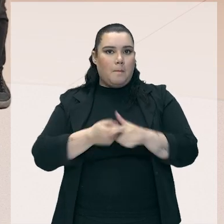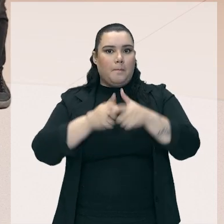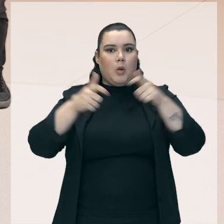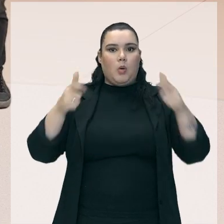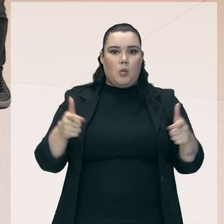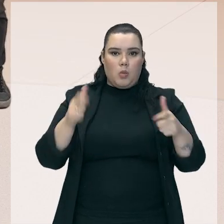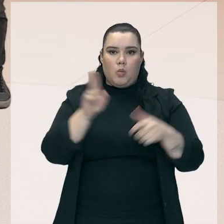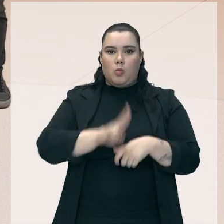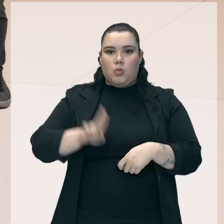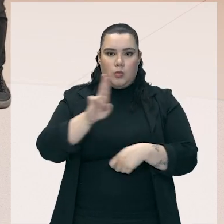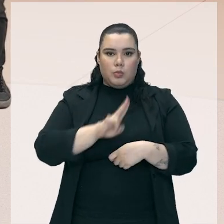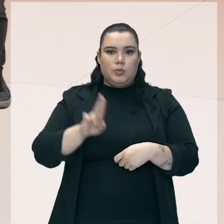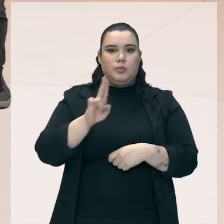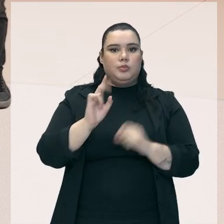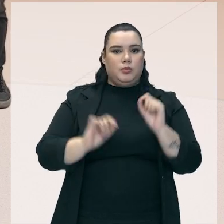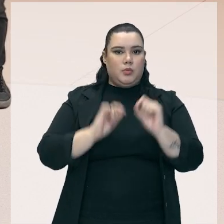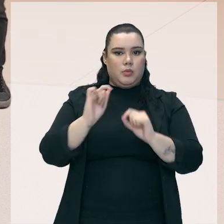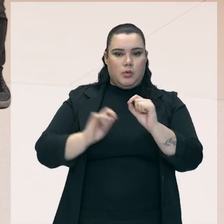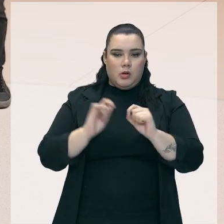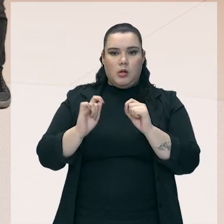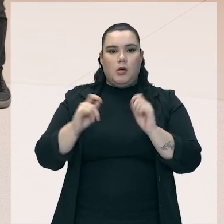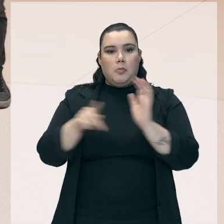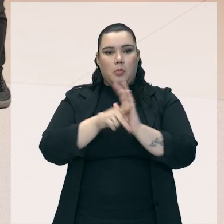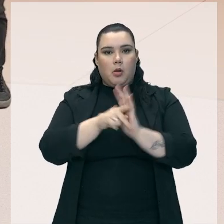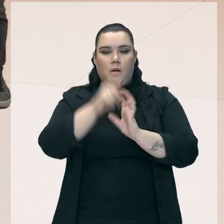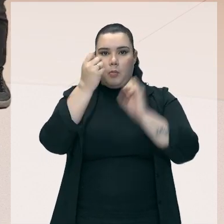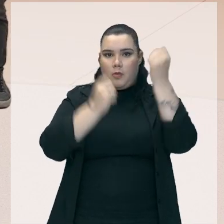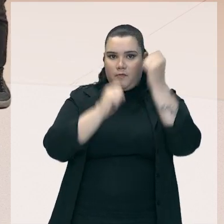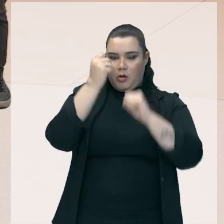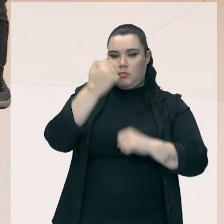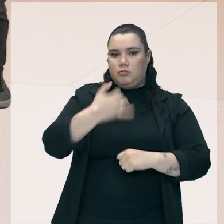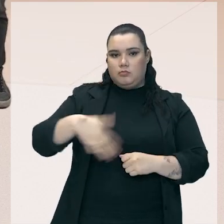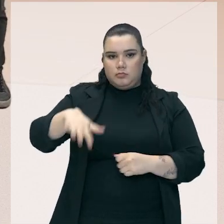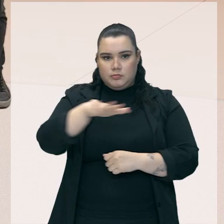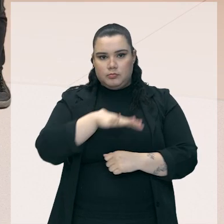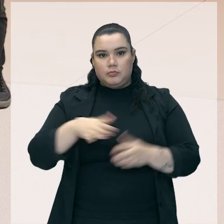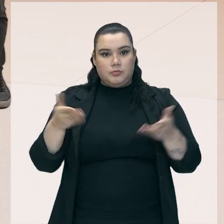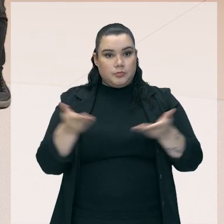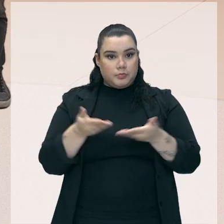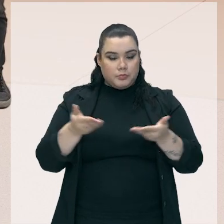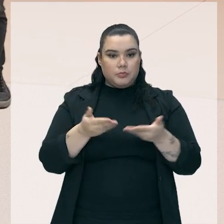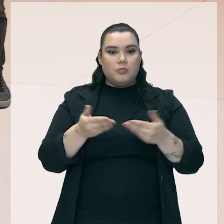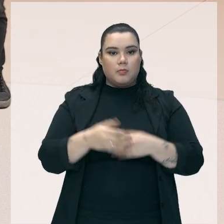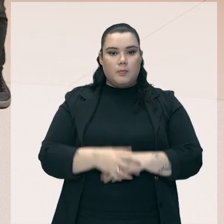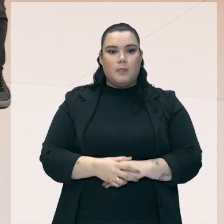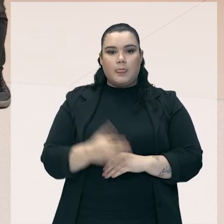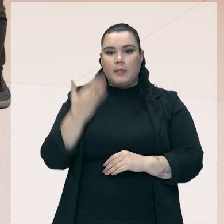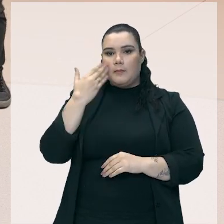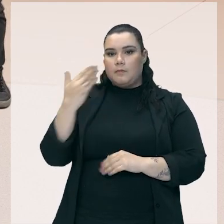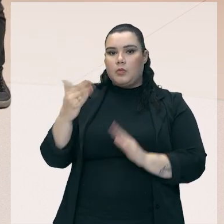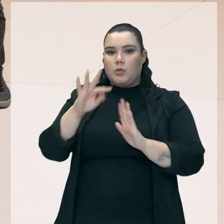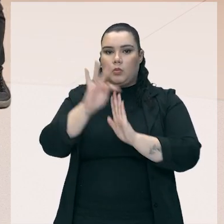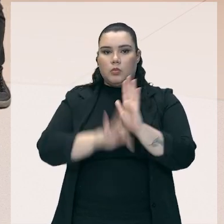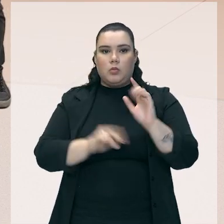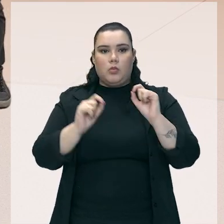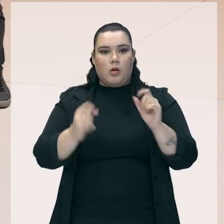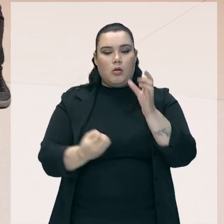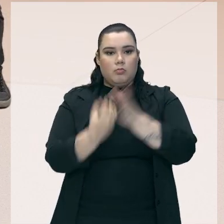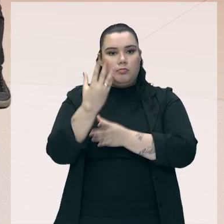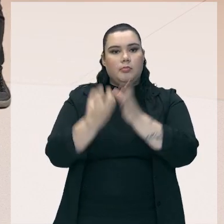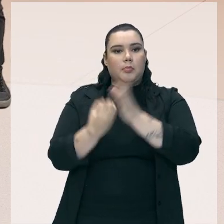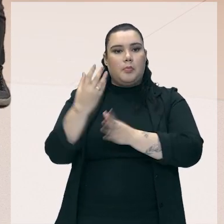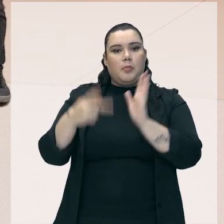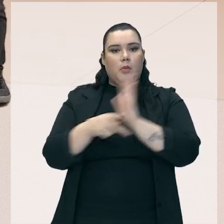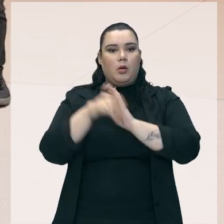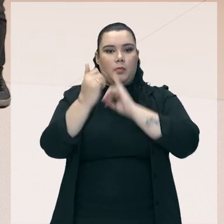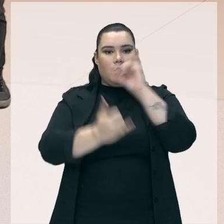serviços que são feitos nas indústrias de maneira geral, né? Como a gente vai até ver aí nesse texto, a produção inteligente,